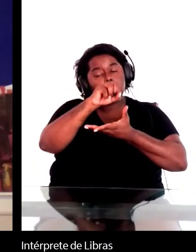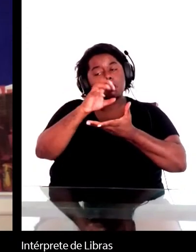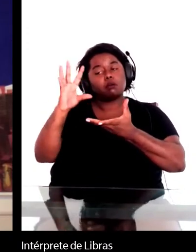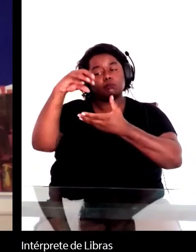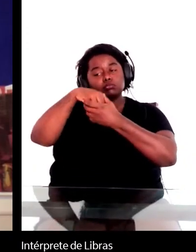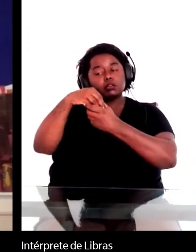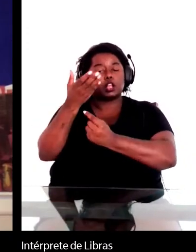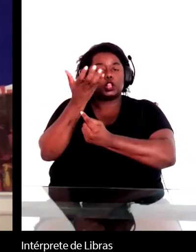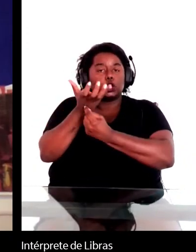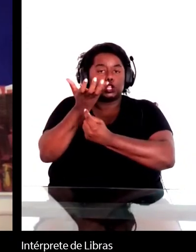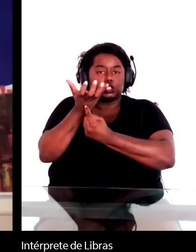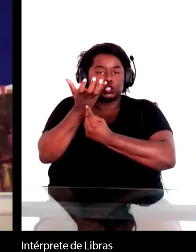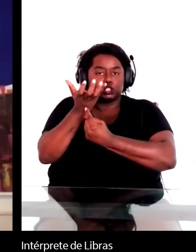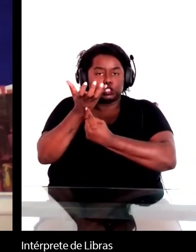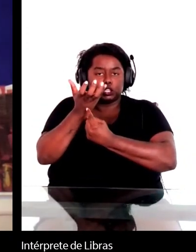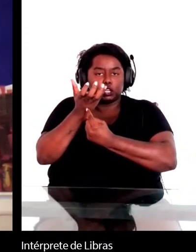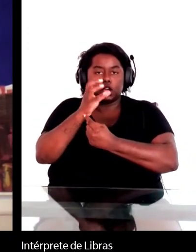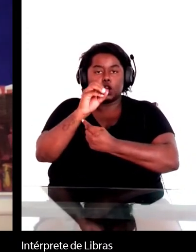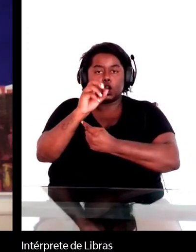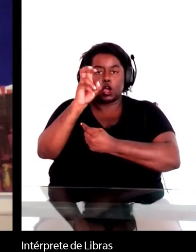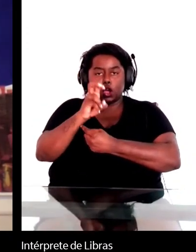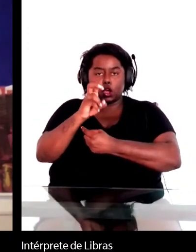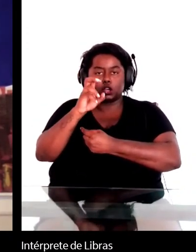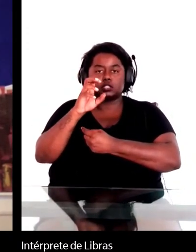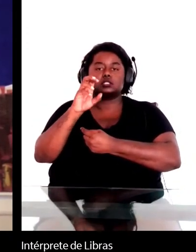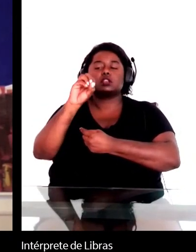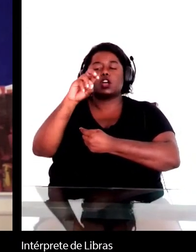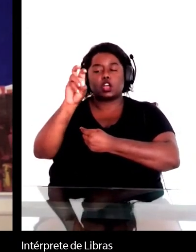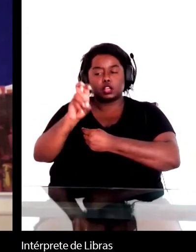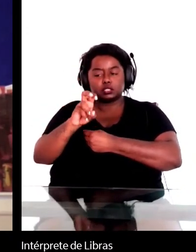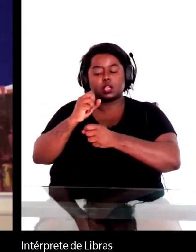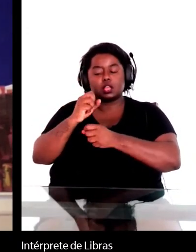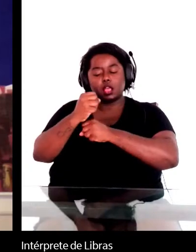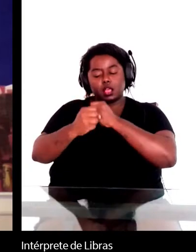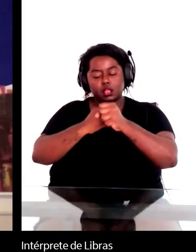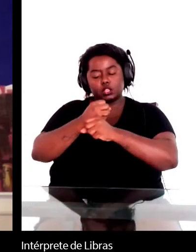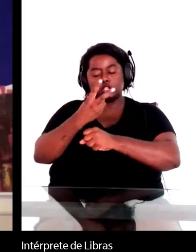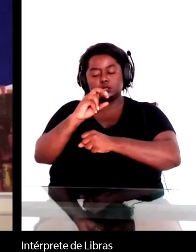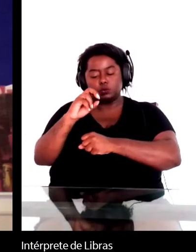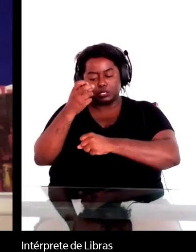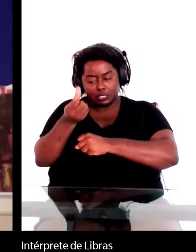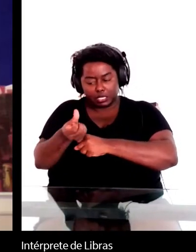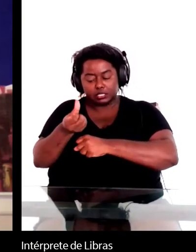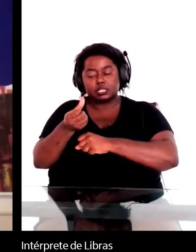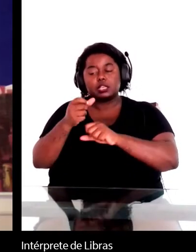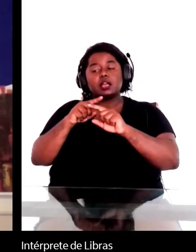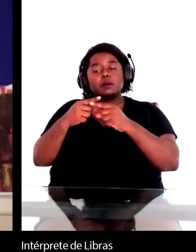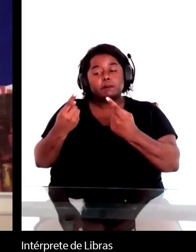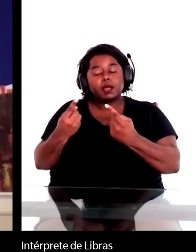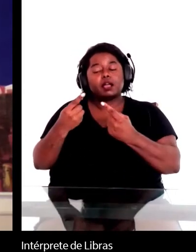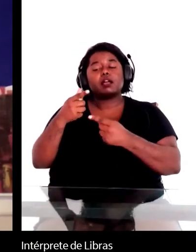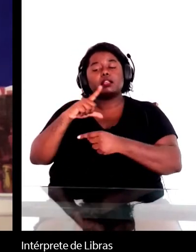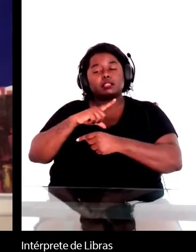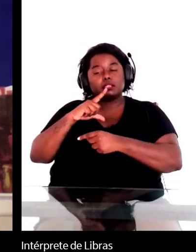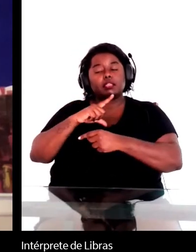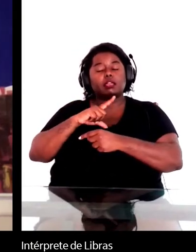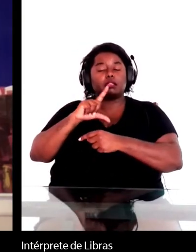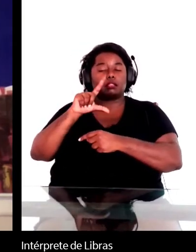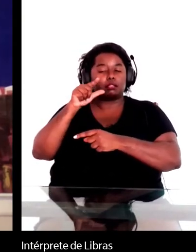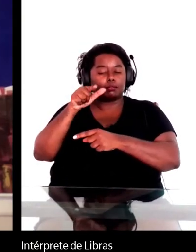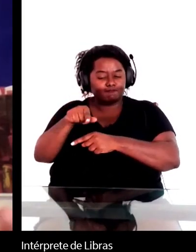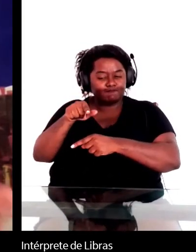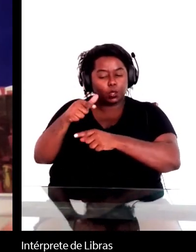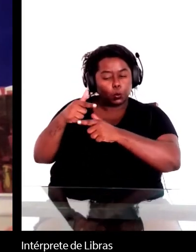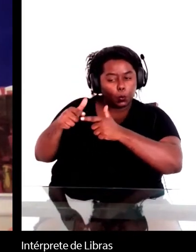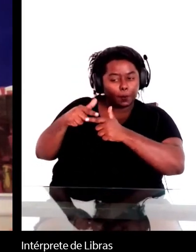Short Story em 2006. Agora, esse volume encontra o problema que vou mencionar mais tarde e a